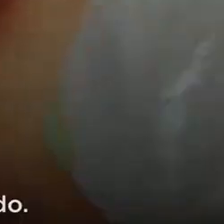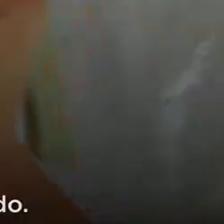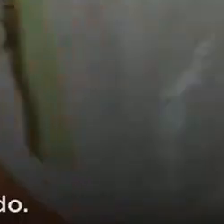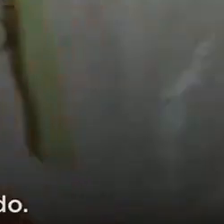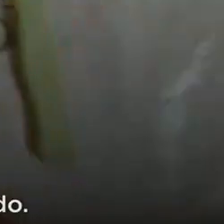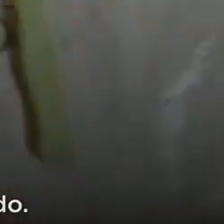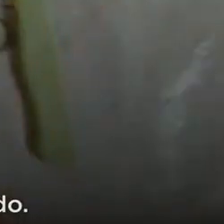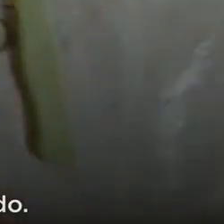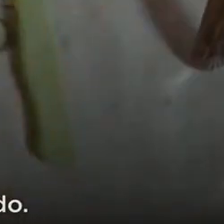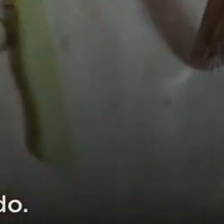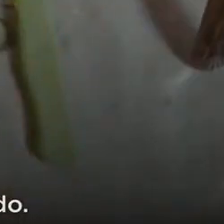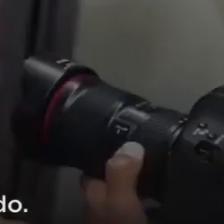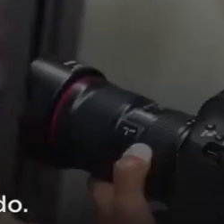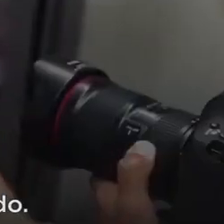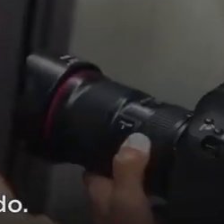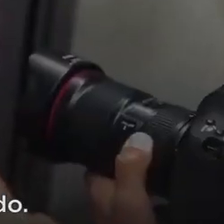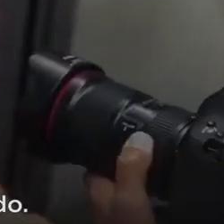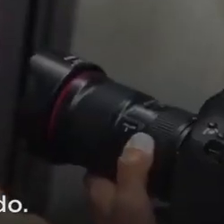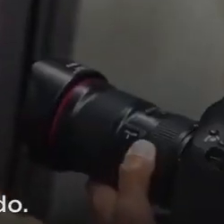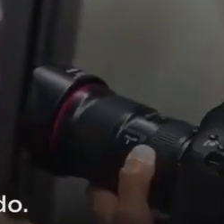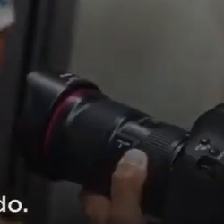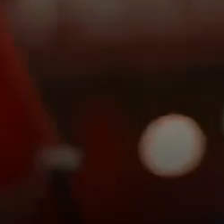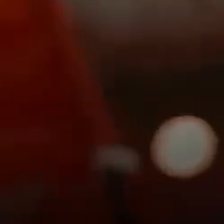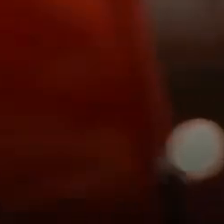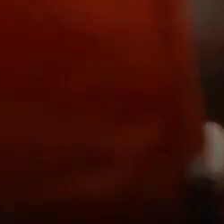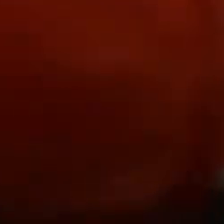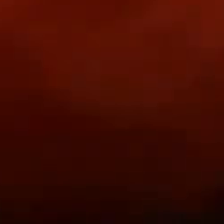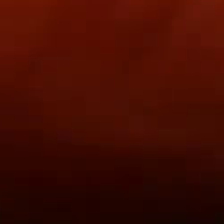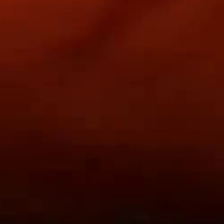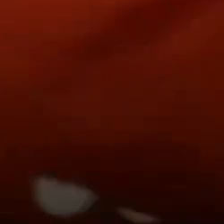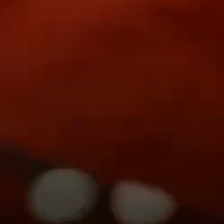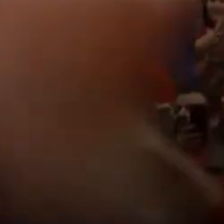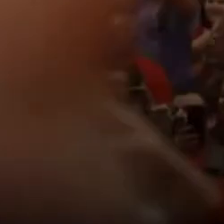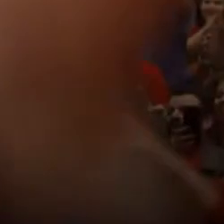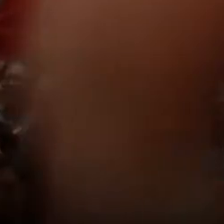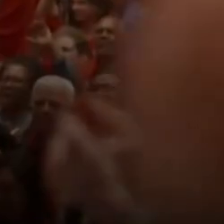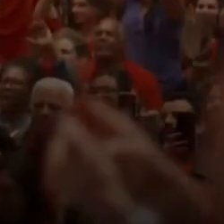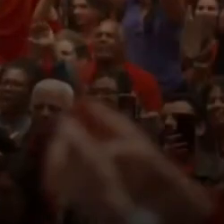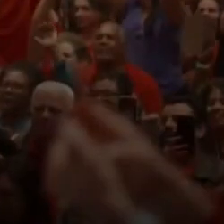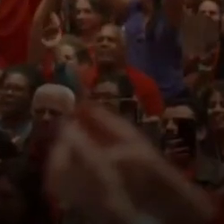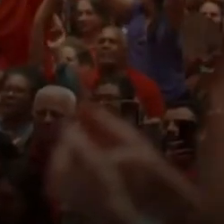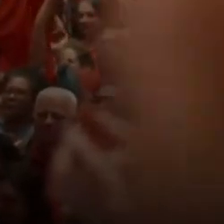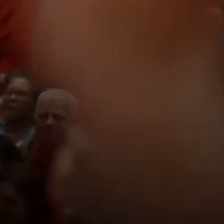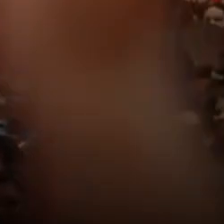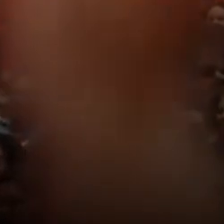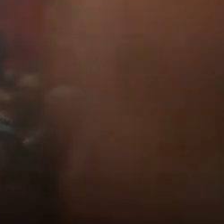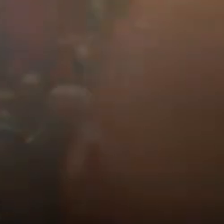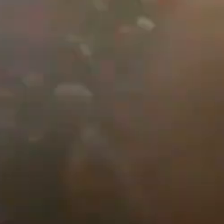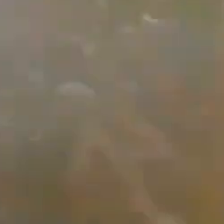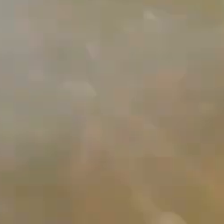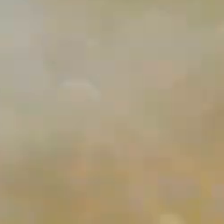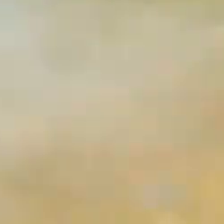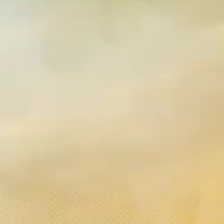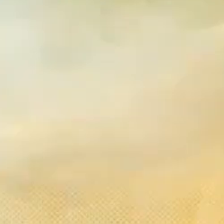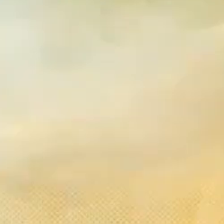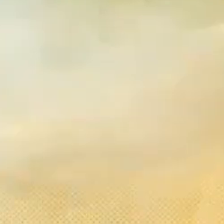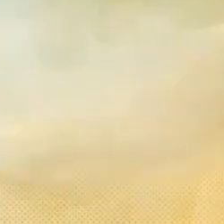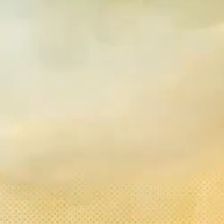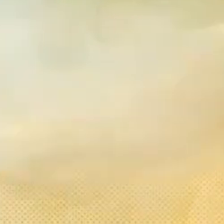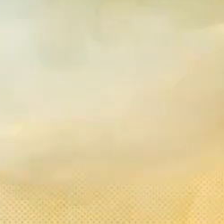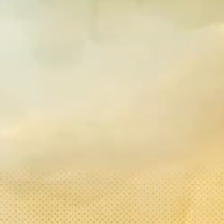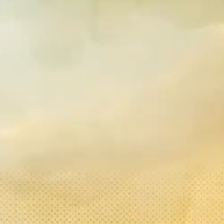braço, comida no prato e o povo empregado. Partido dos Trabalhadores. O Partido da Esperança.